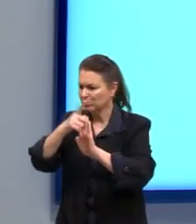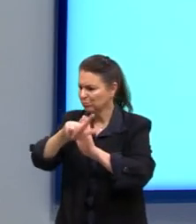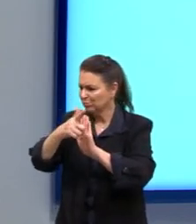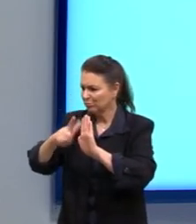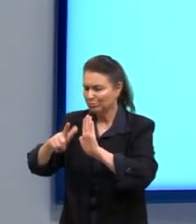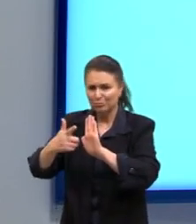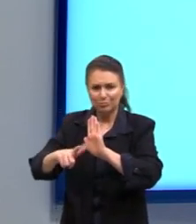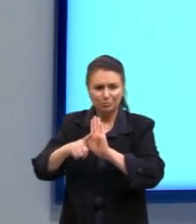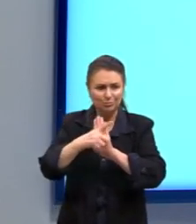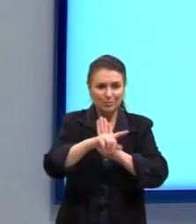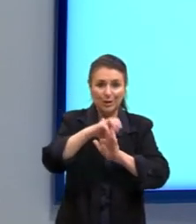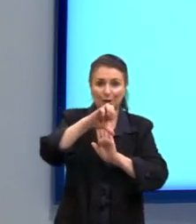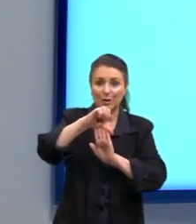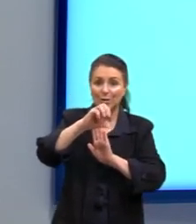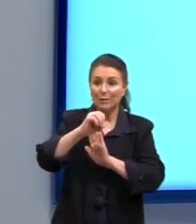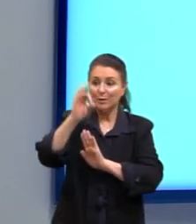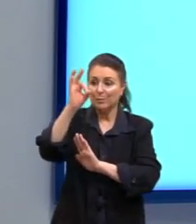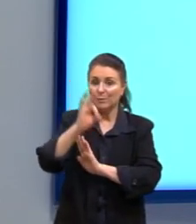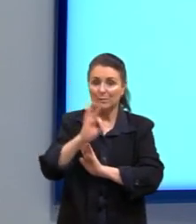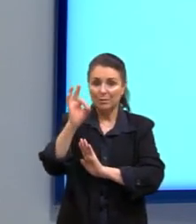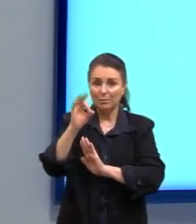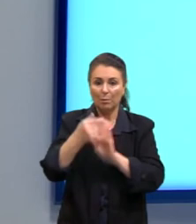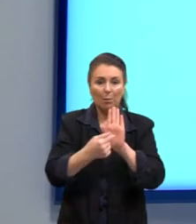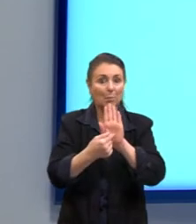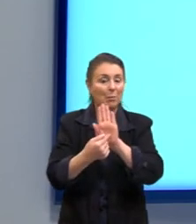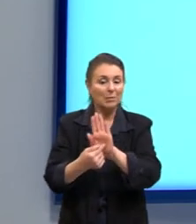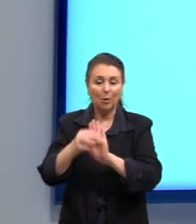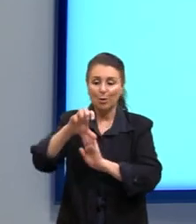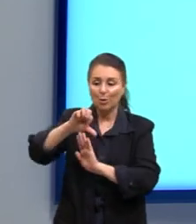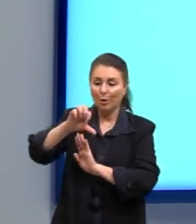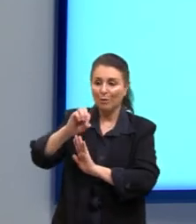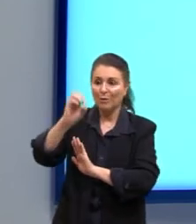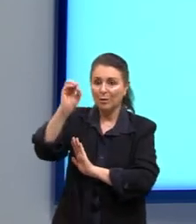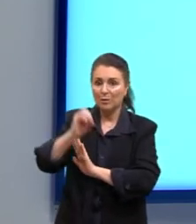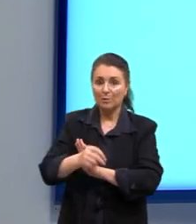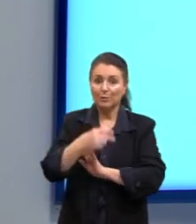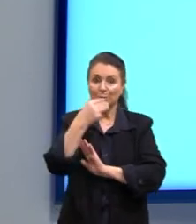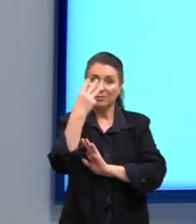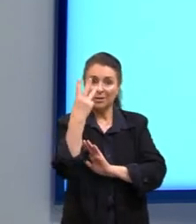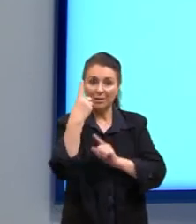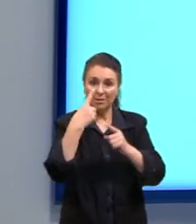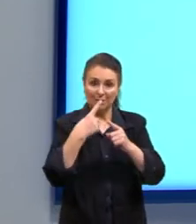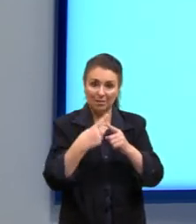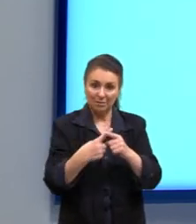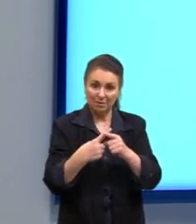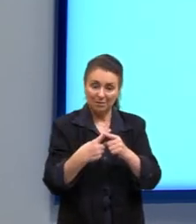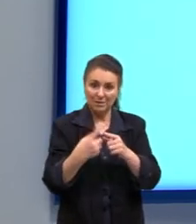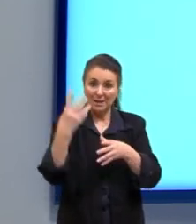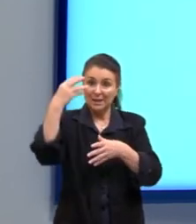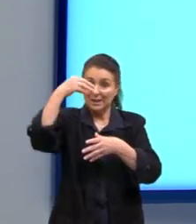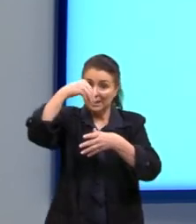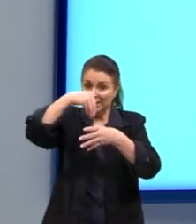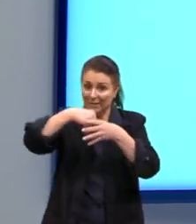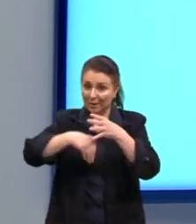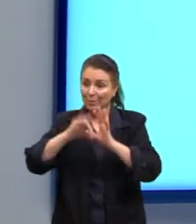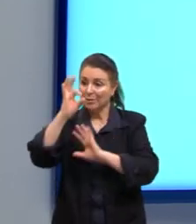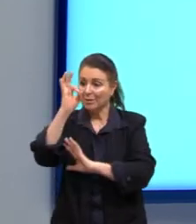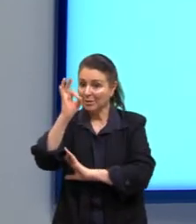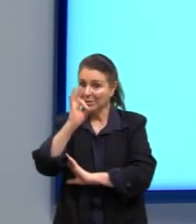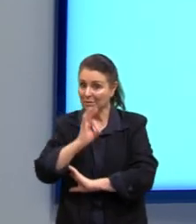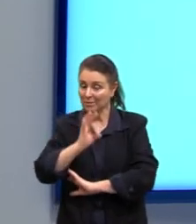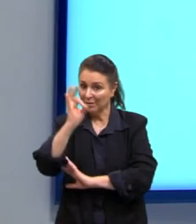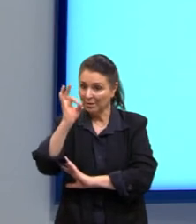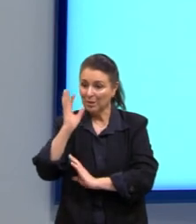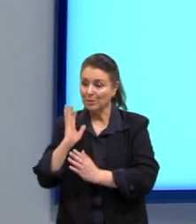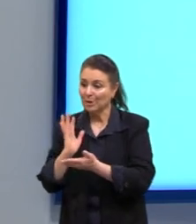foi o 90%. Porque o 90%, ele apareceu 3 vezes dentro das porcentagens que nós